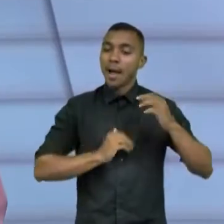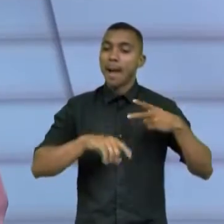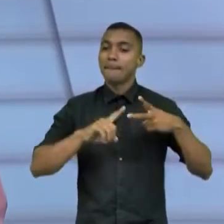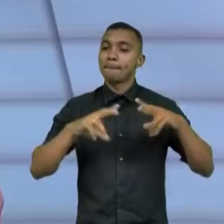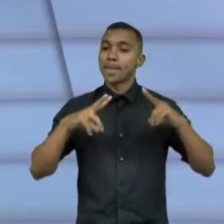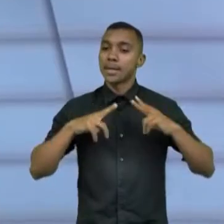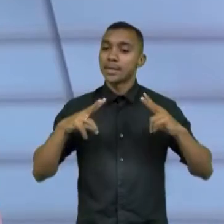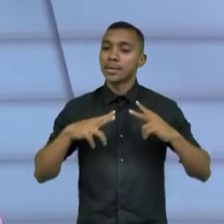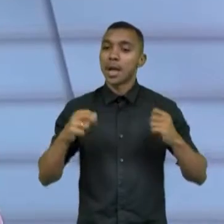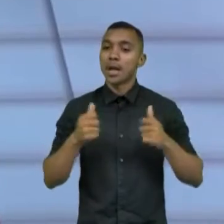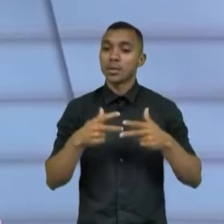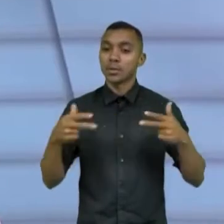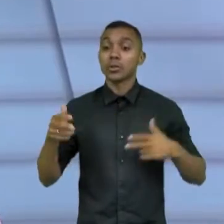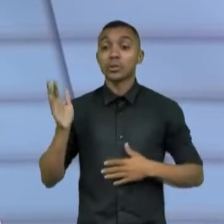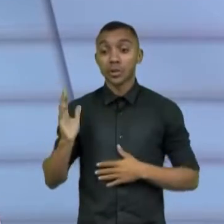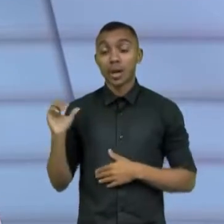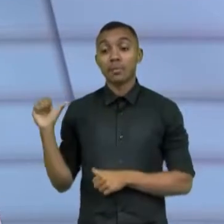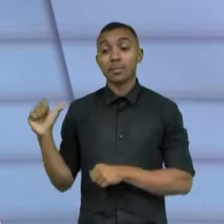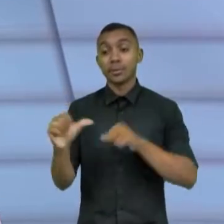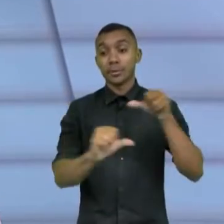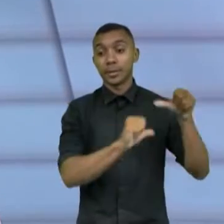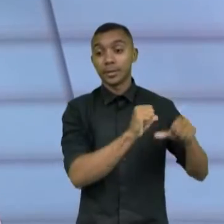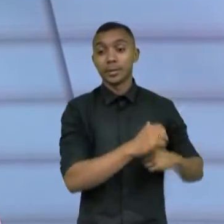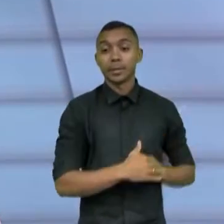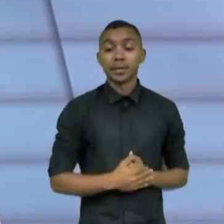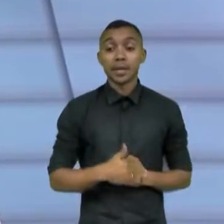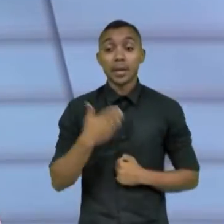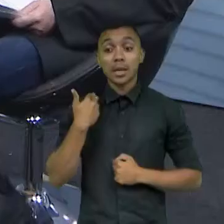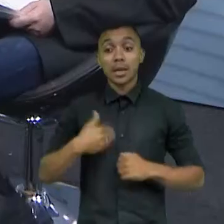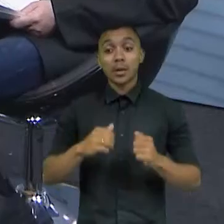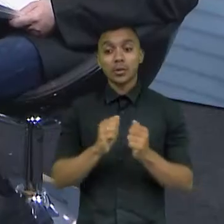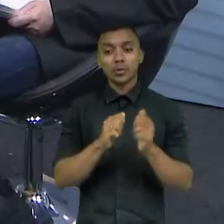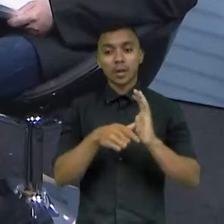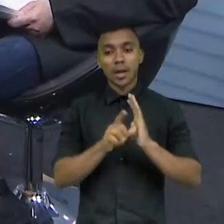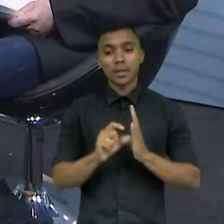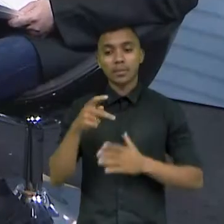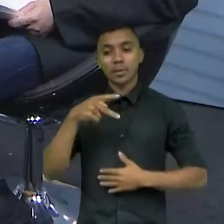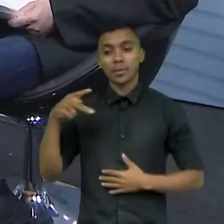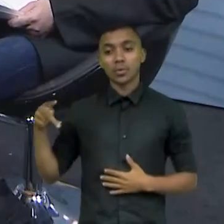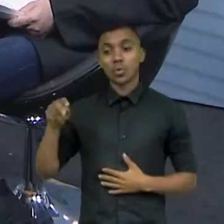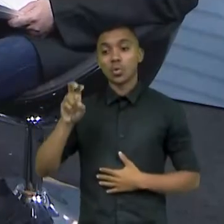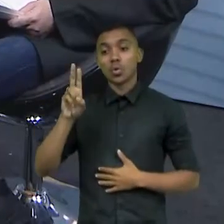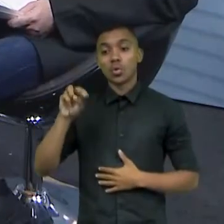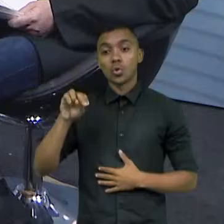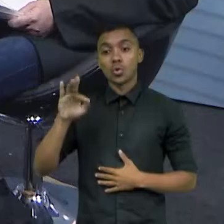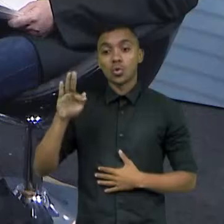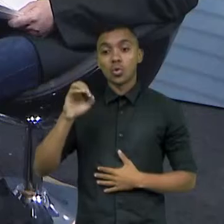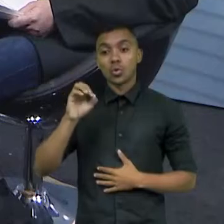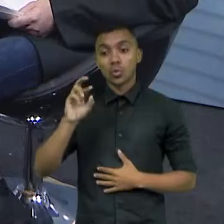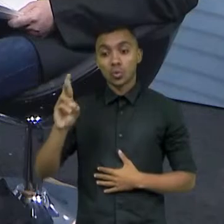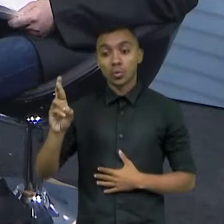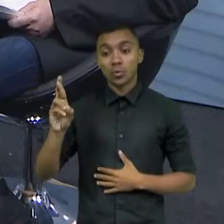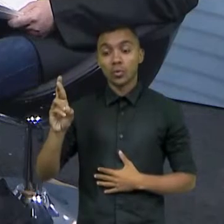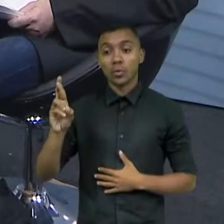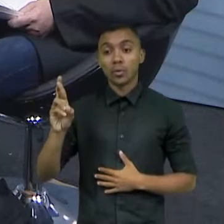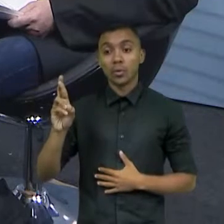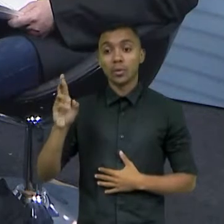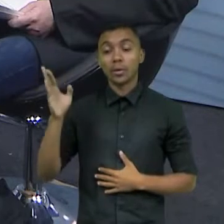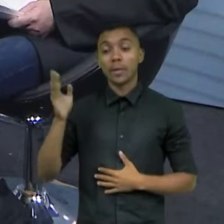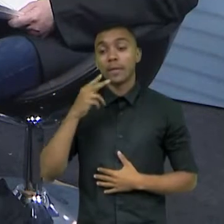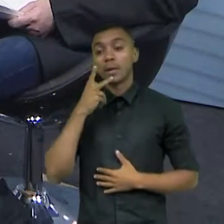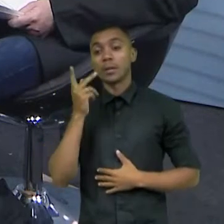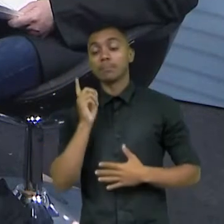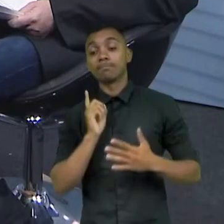Essas negociações estão mudando. Estou. Eu estive aqui com o professor da Unifor. Eles fizeram um evento no Mercado de Capitais, etc.